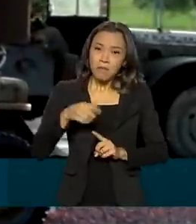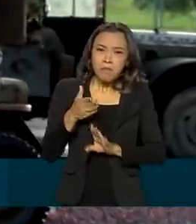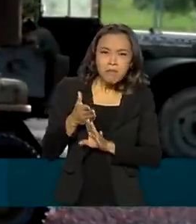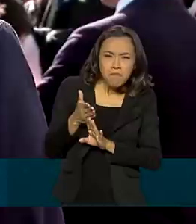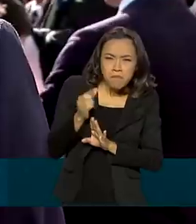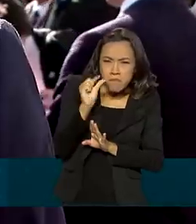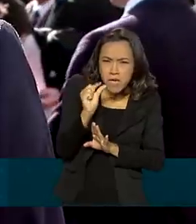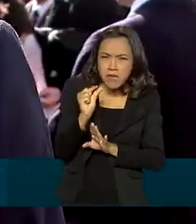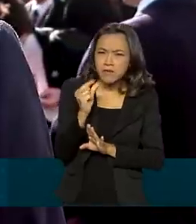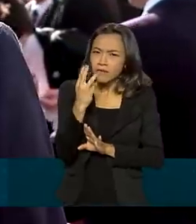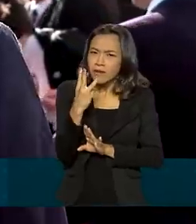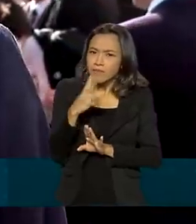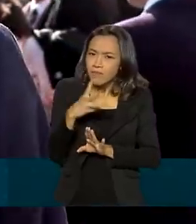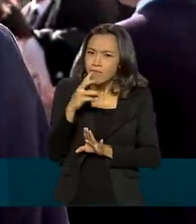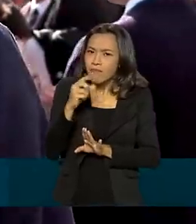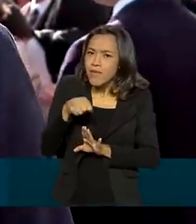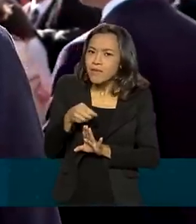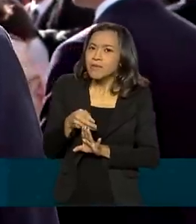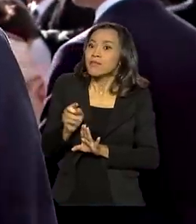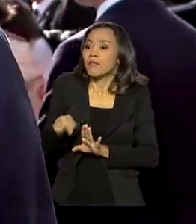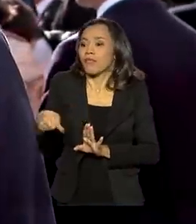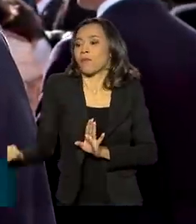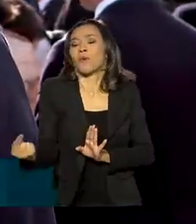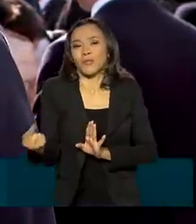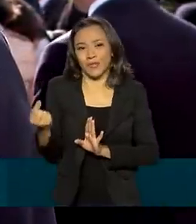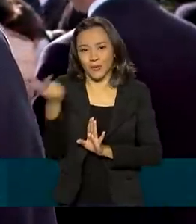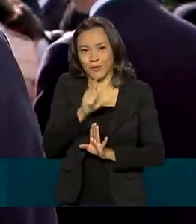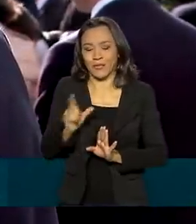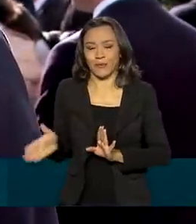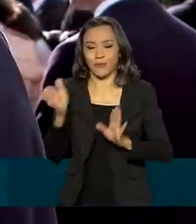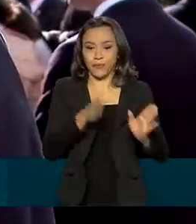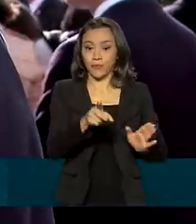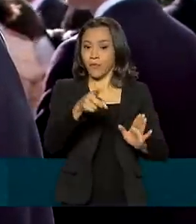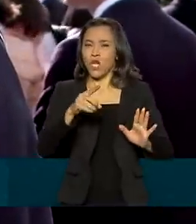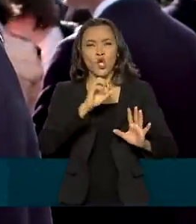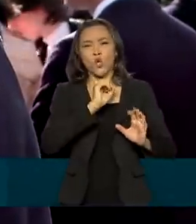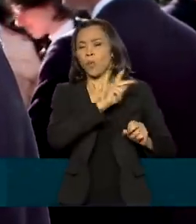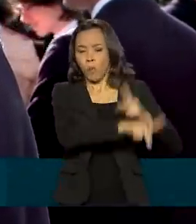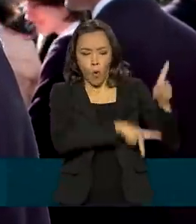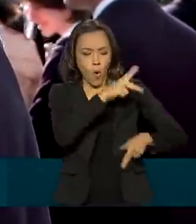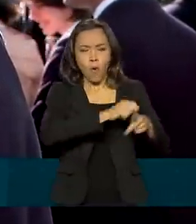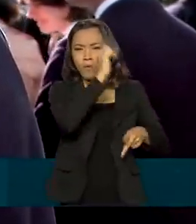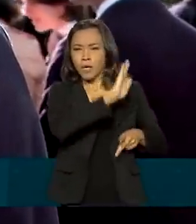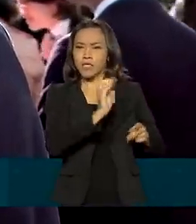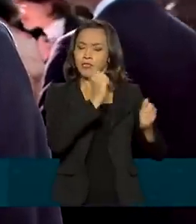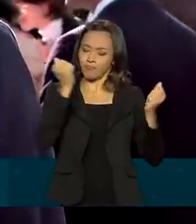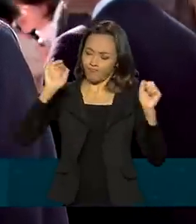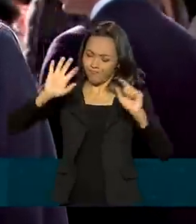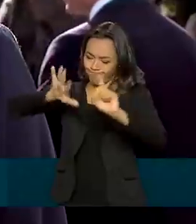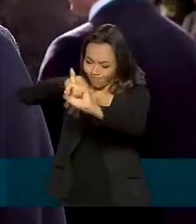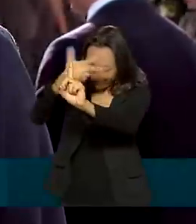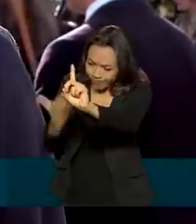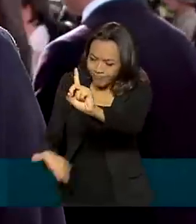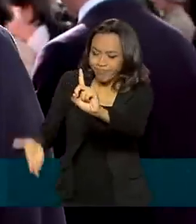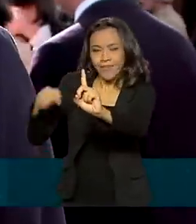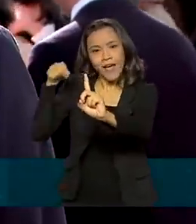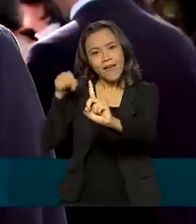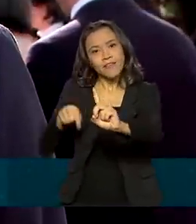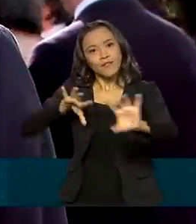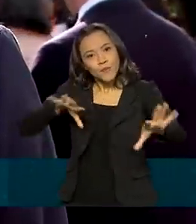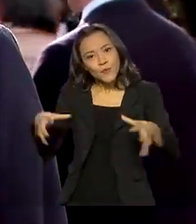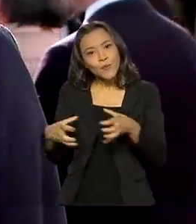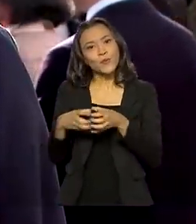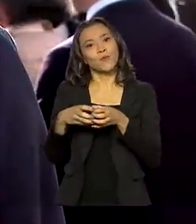meses depois. Acho que todos os brasileiros devem render homenagem a esses patriotas que estiveram aqui, que